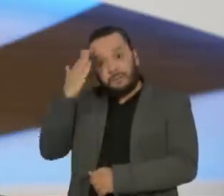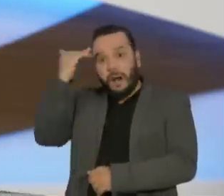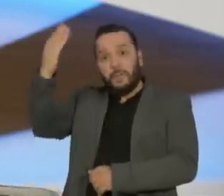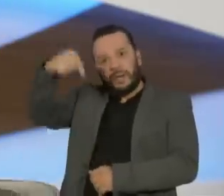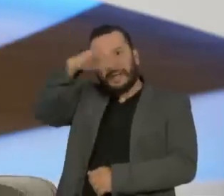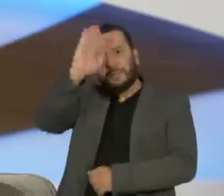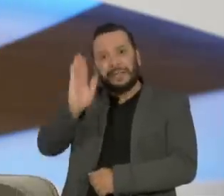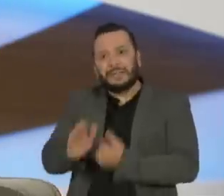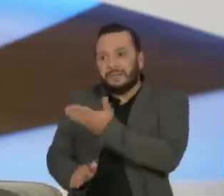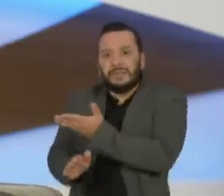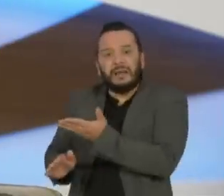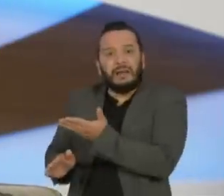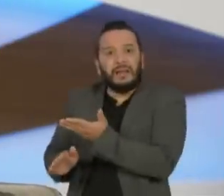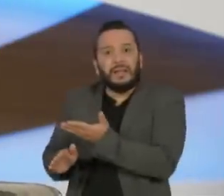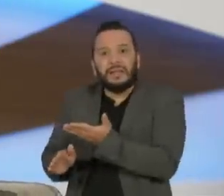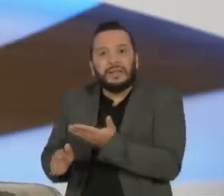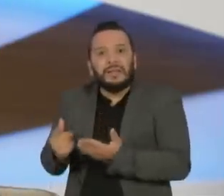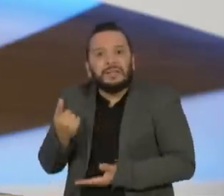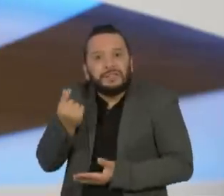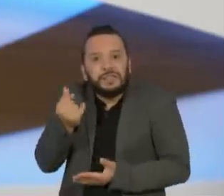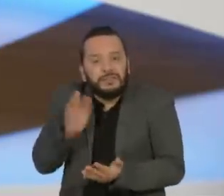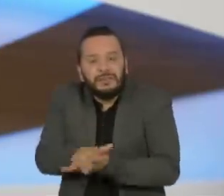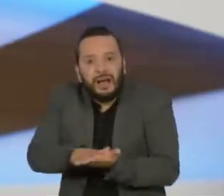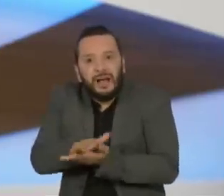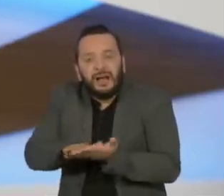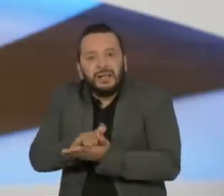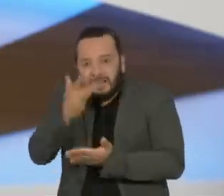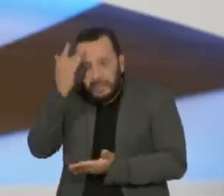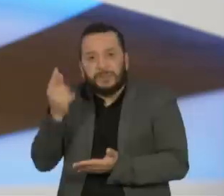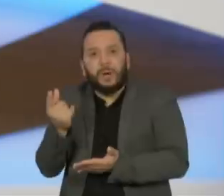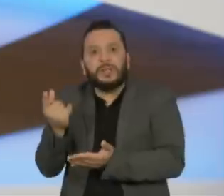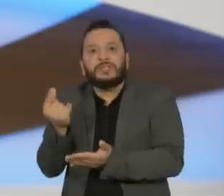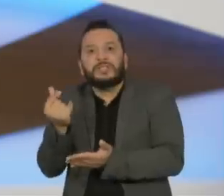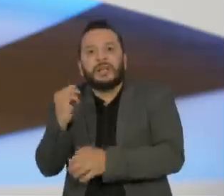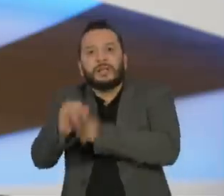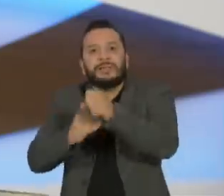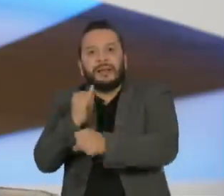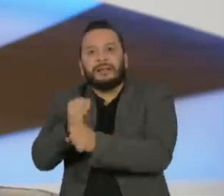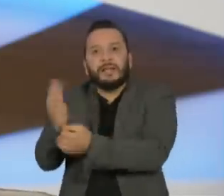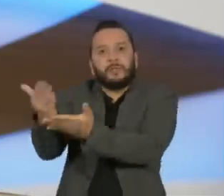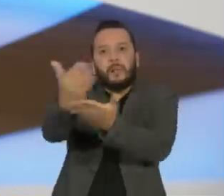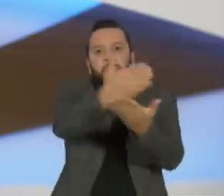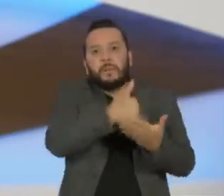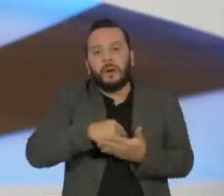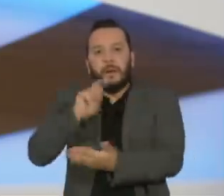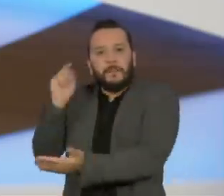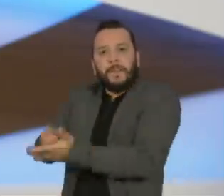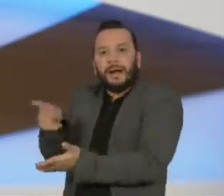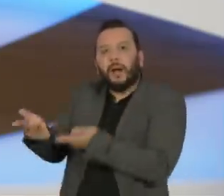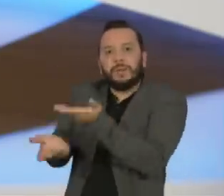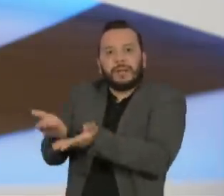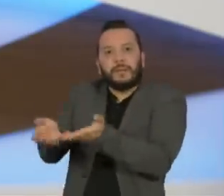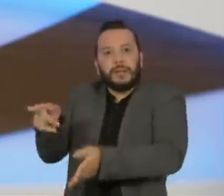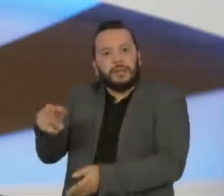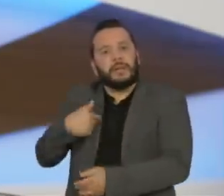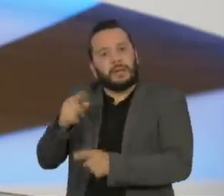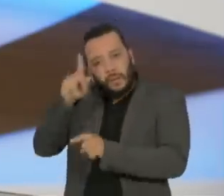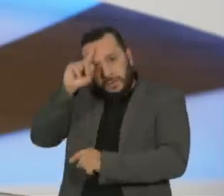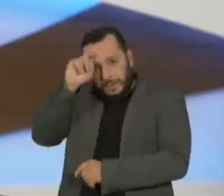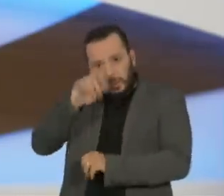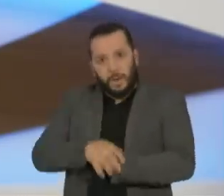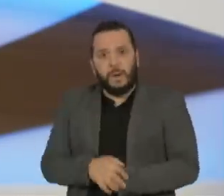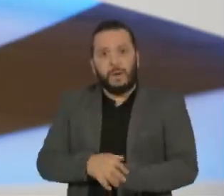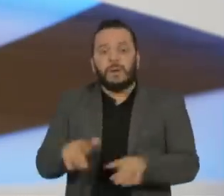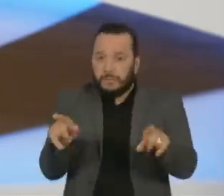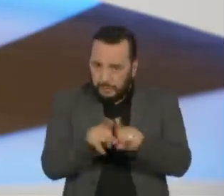situação. E o que acontece é que desde o ano passado, a gente já